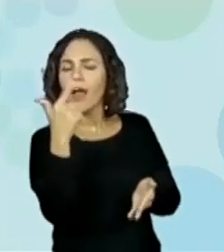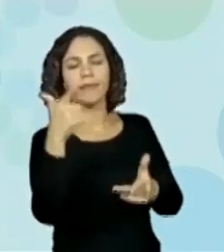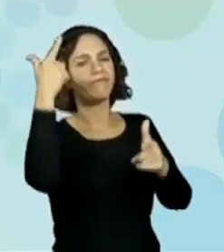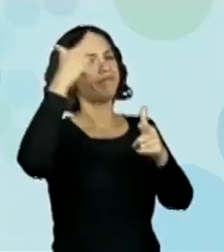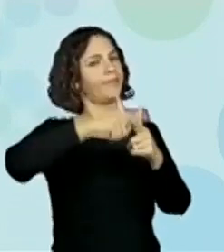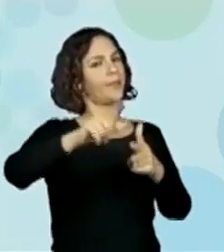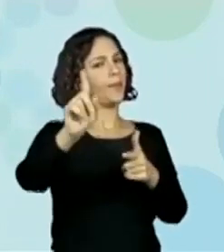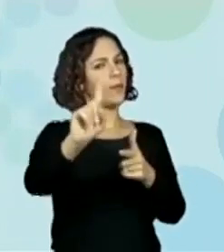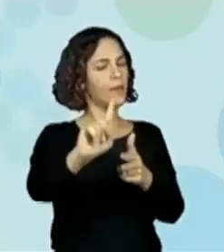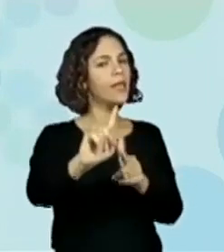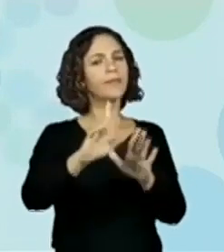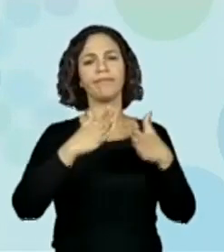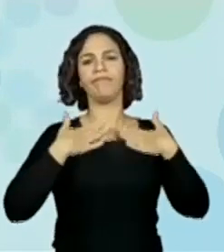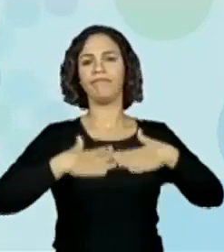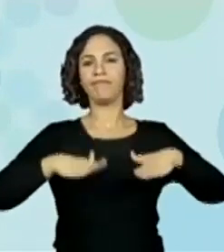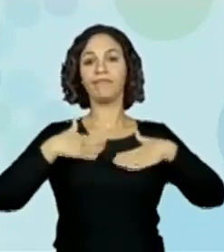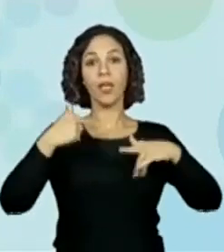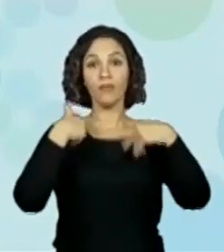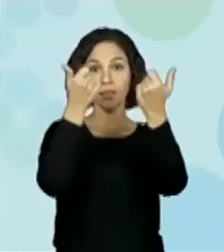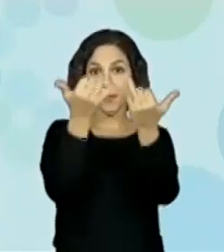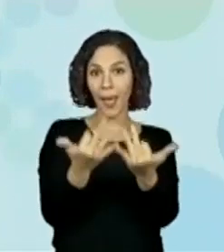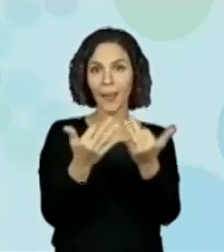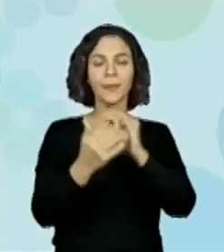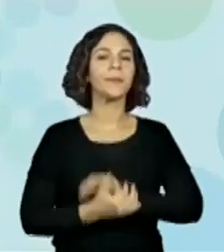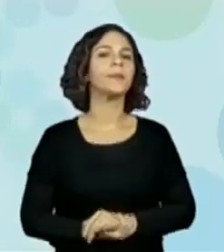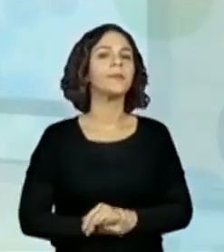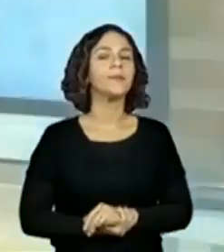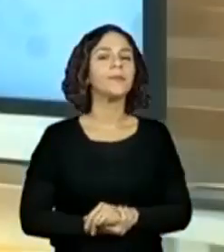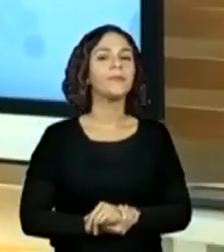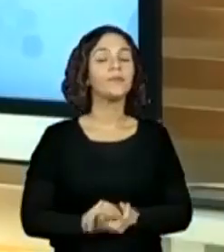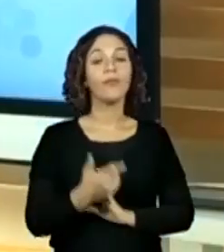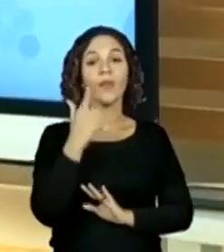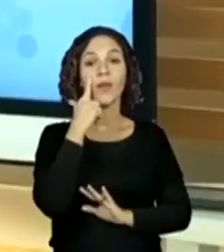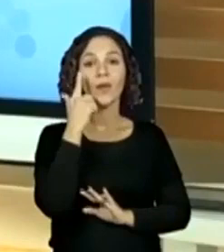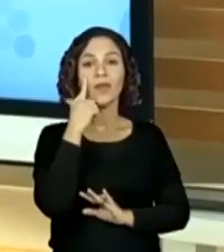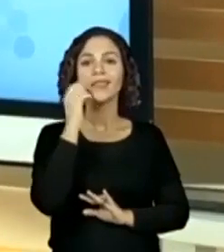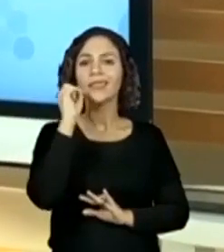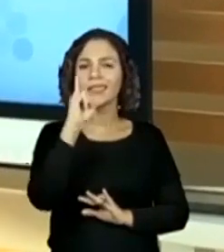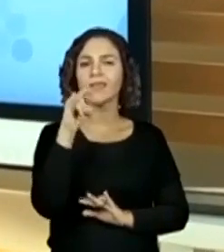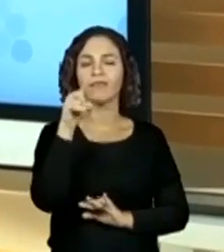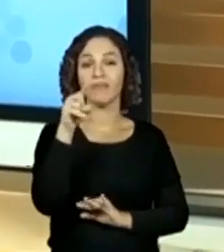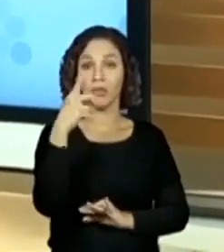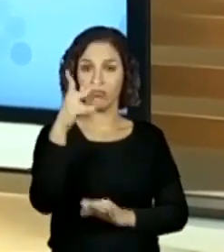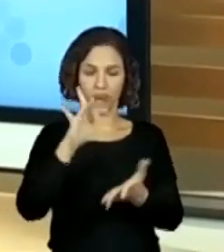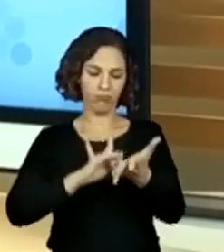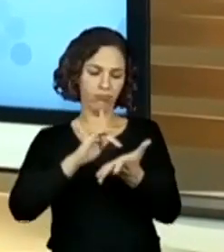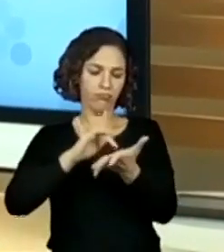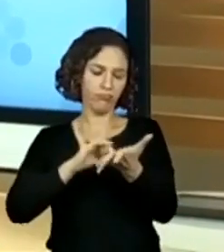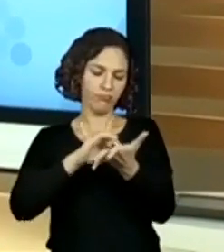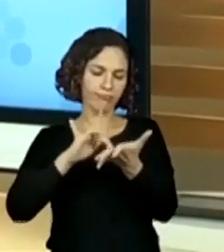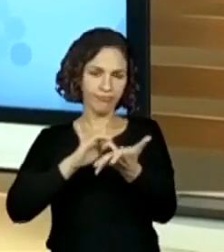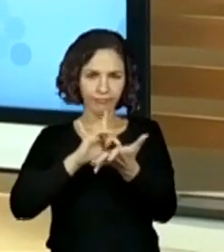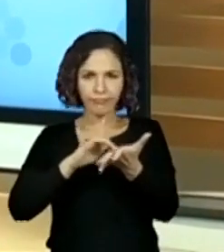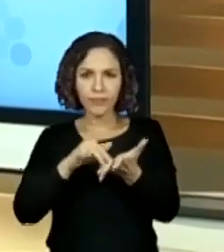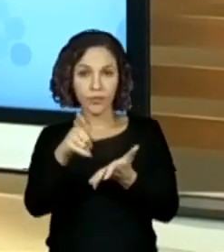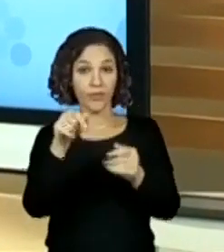não tem problema. Fica tranquilo que eu vou explicar para você, tá? Se você ir na sua calculadora